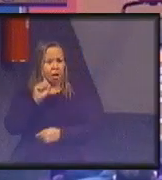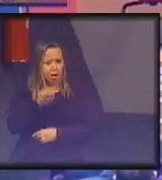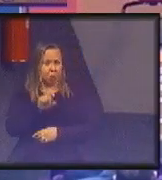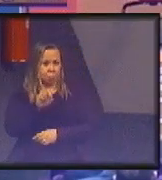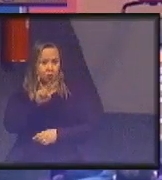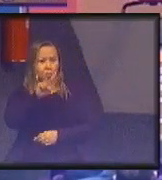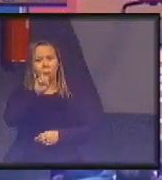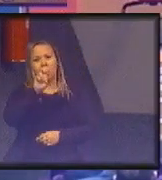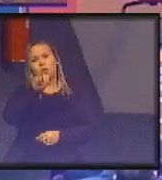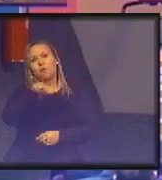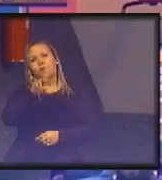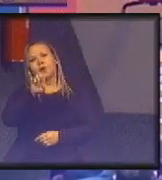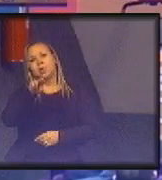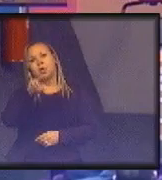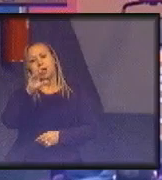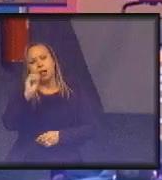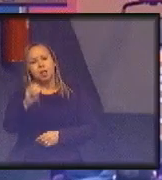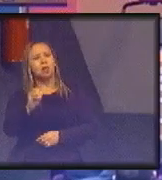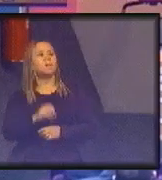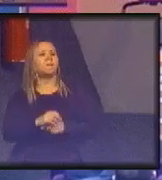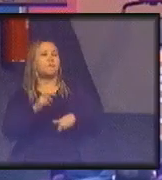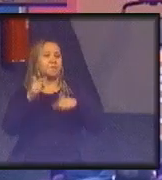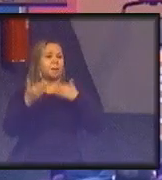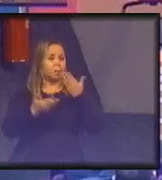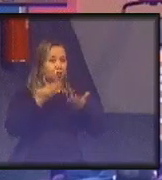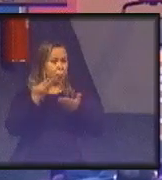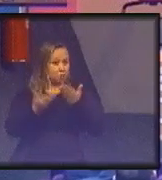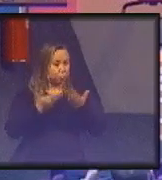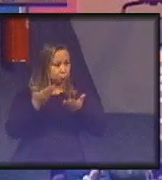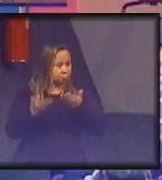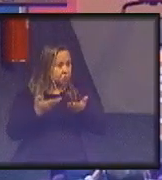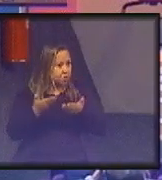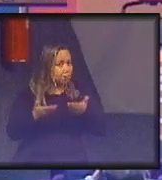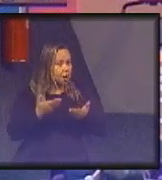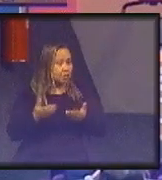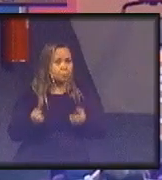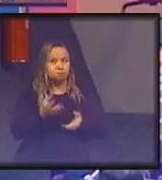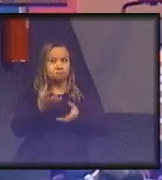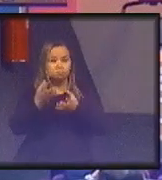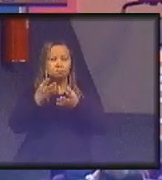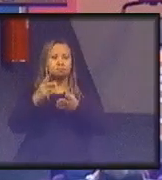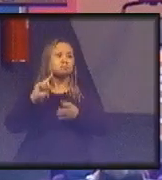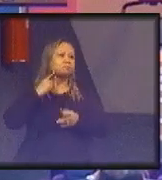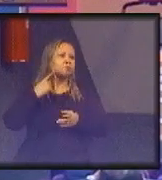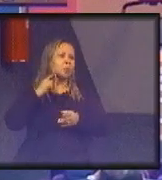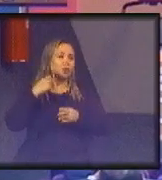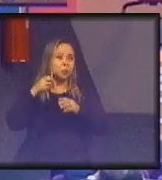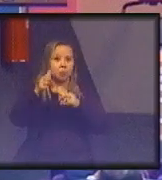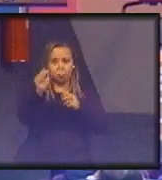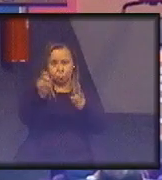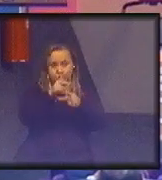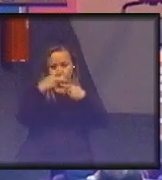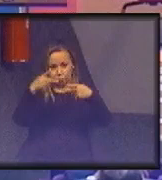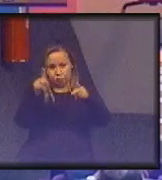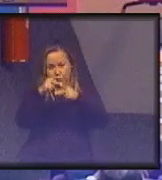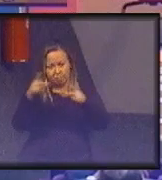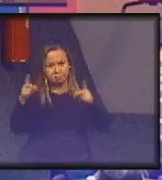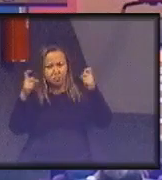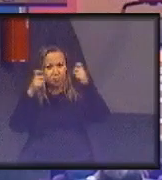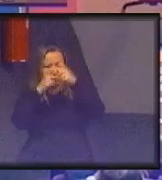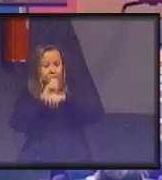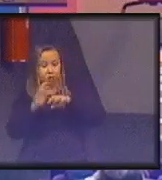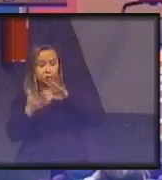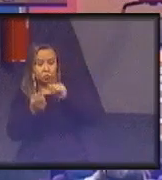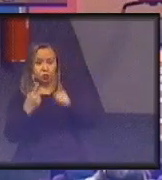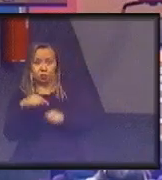ele tem grande impacto na saúde, eu vou tratar da poluição do ar e assim. É difícil porque no mundo que a